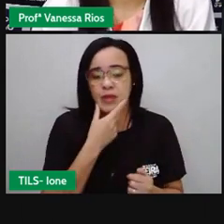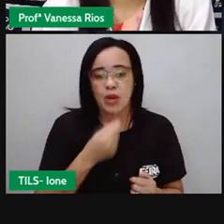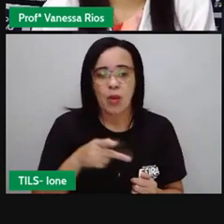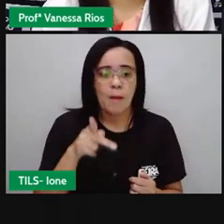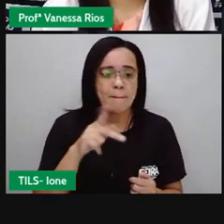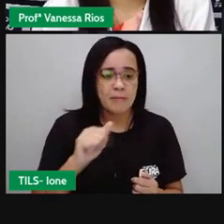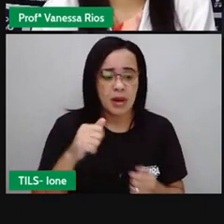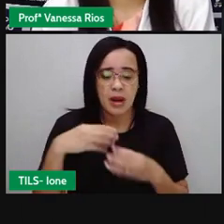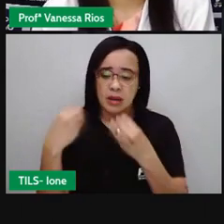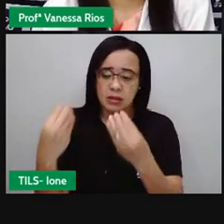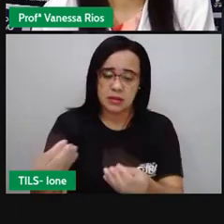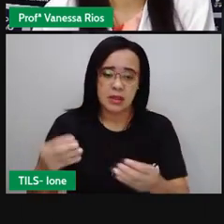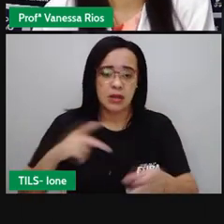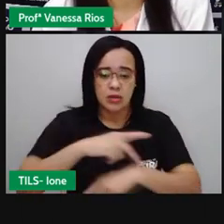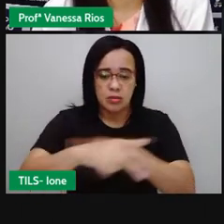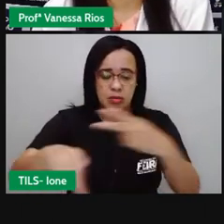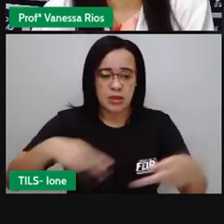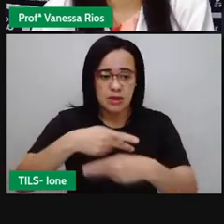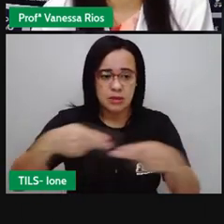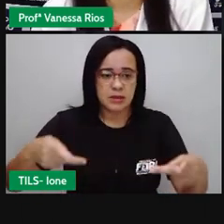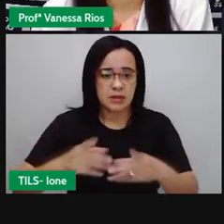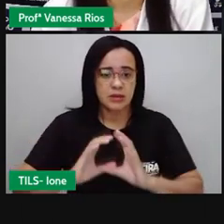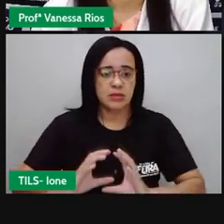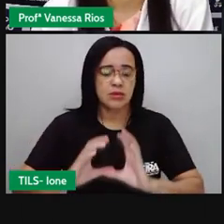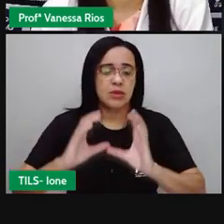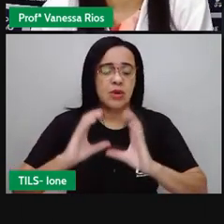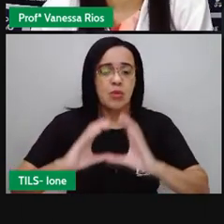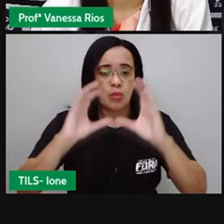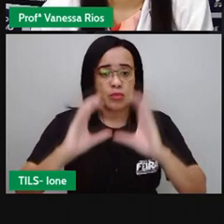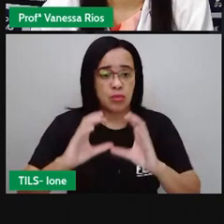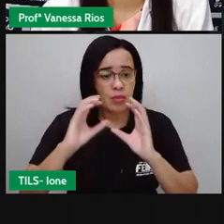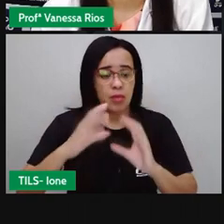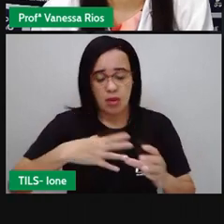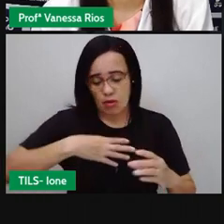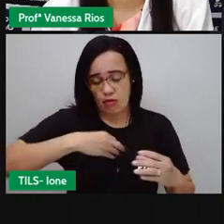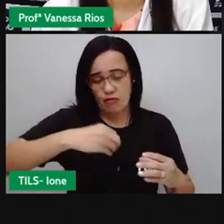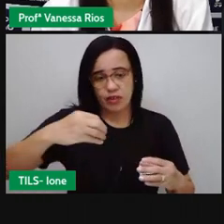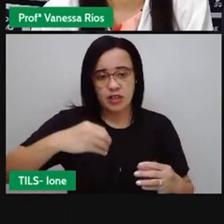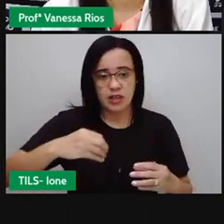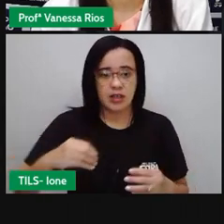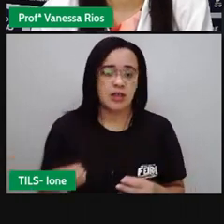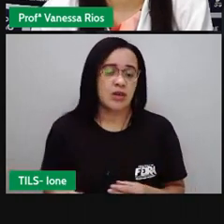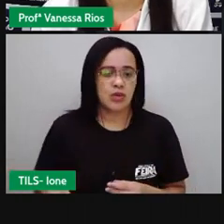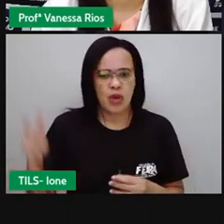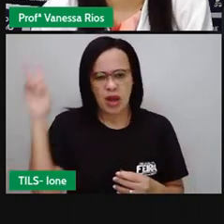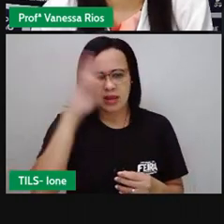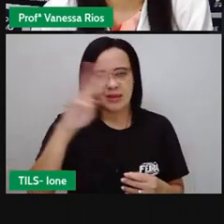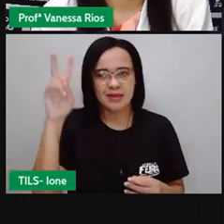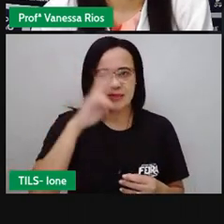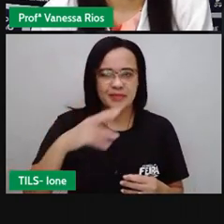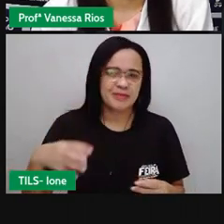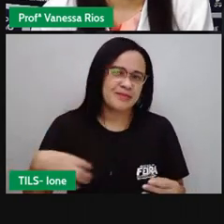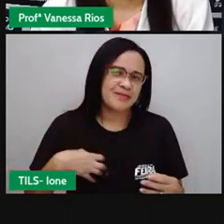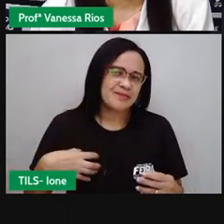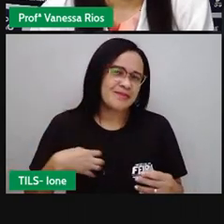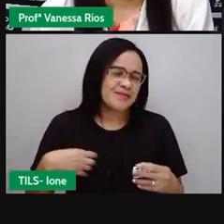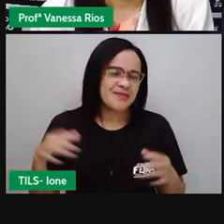presente ao filho, lembrando o prazer que sentira ao ganhar a sua primeira bola do pai.